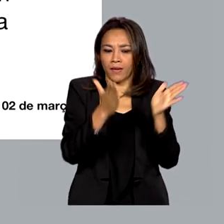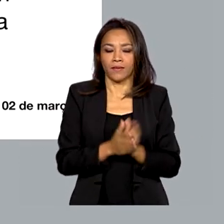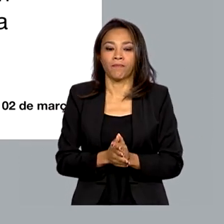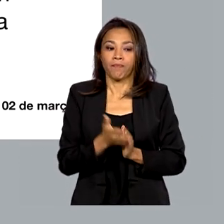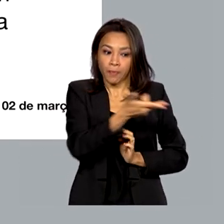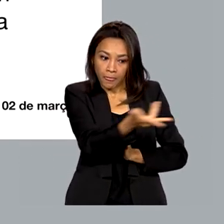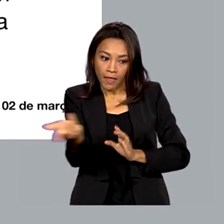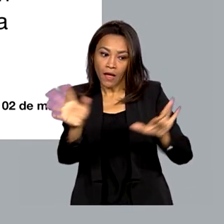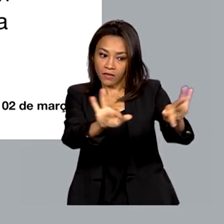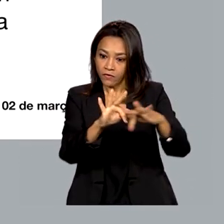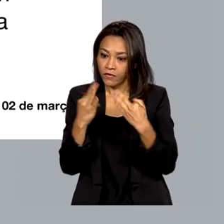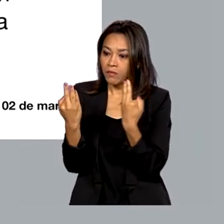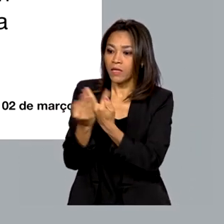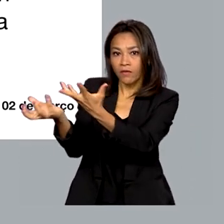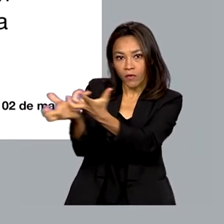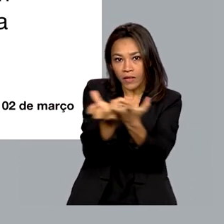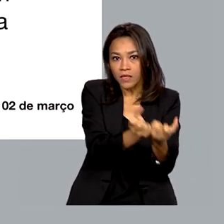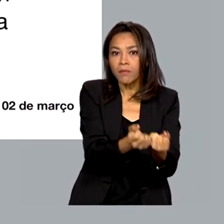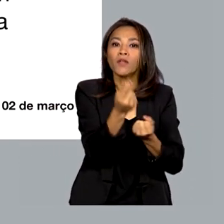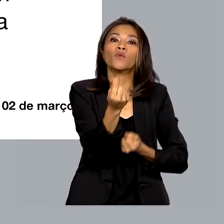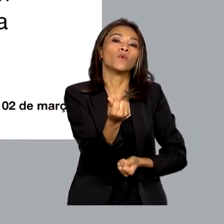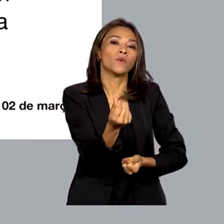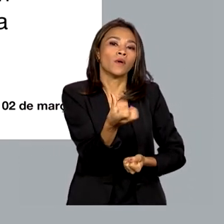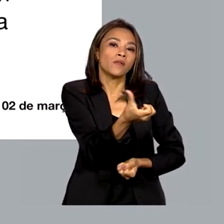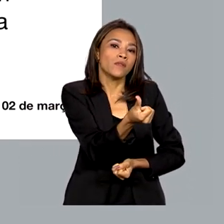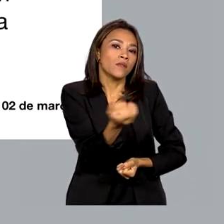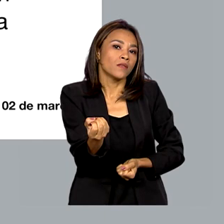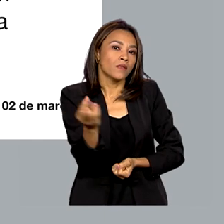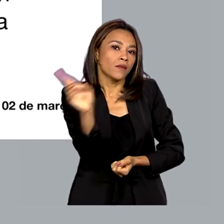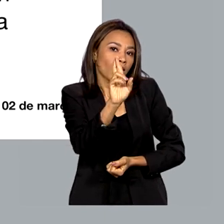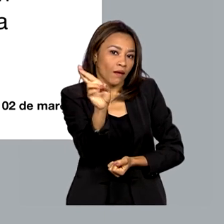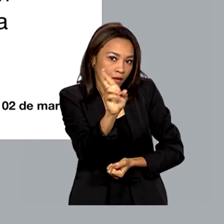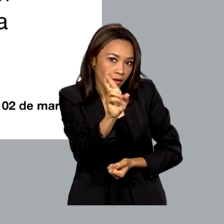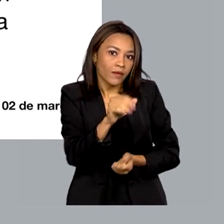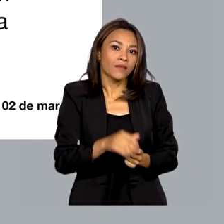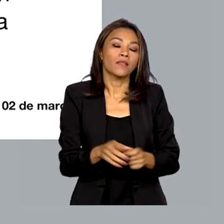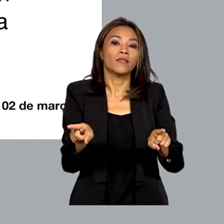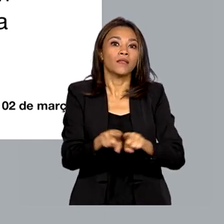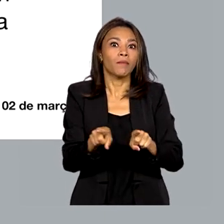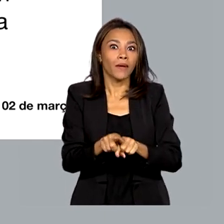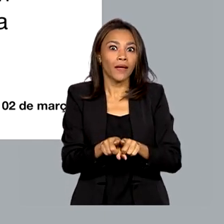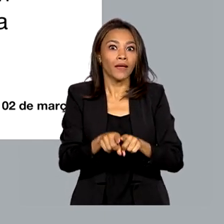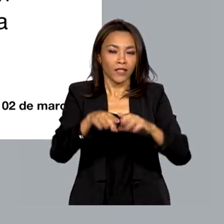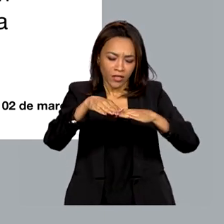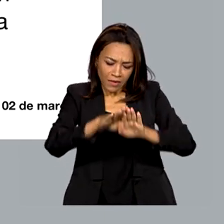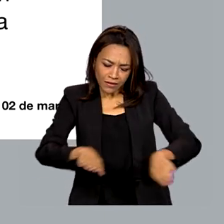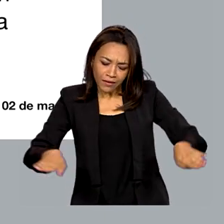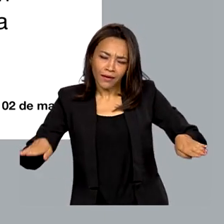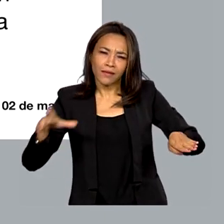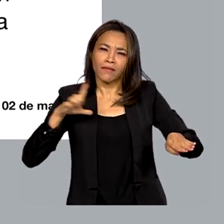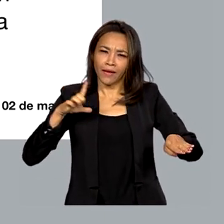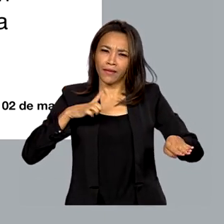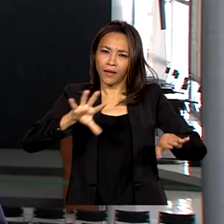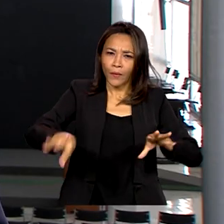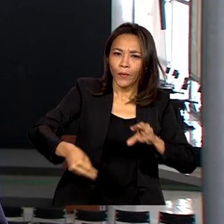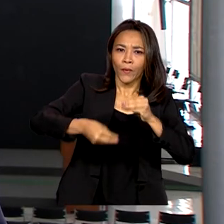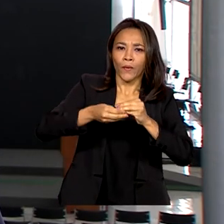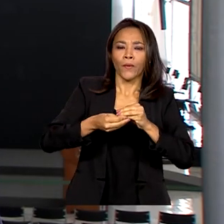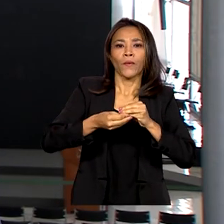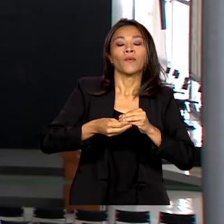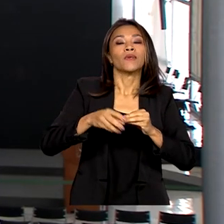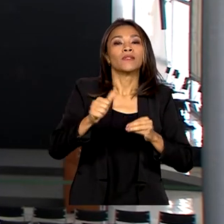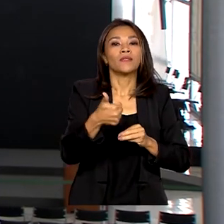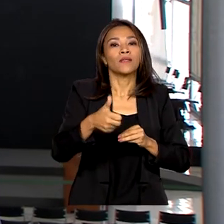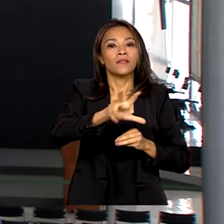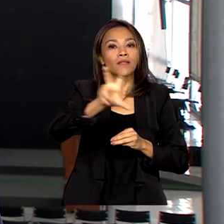né, vão receber um valor mínimo mensal de 600 reais, né. Além disso, em atenção à primeira infância, haverá um adicional de 150